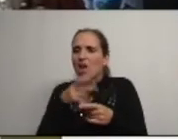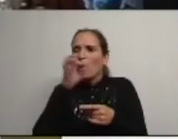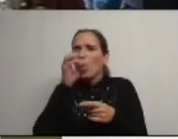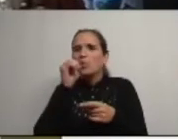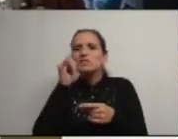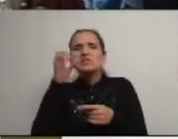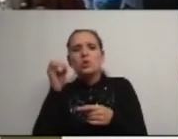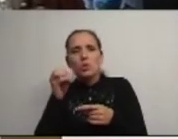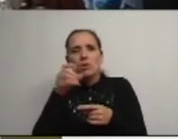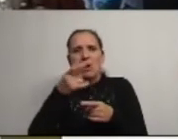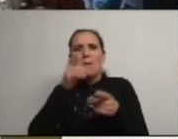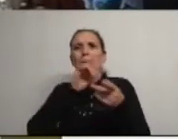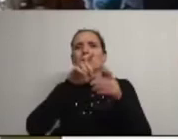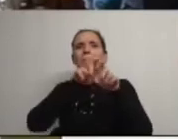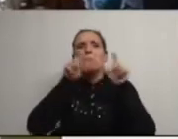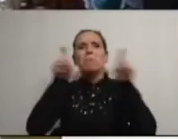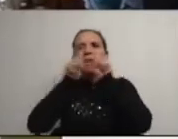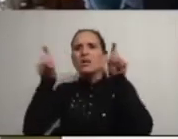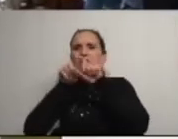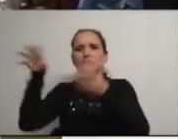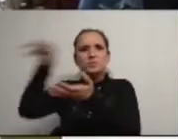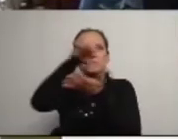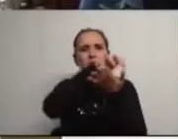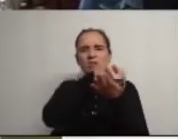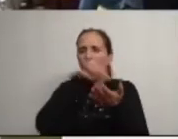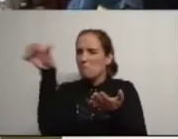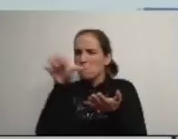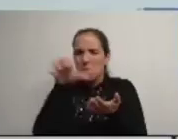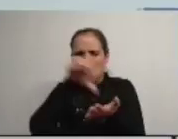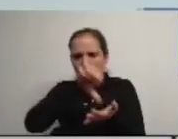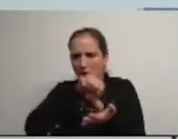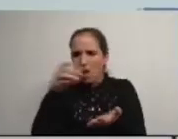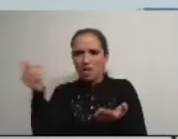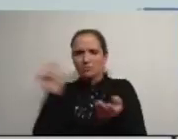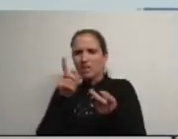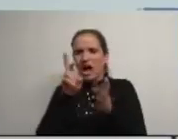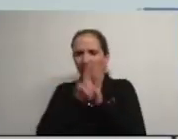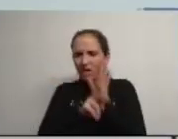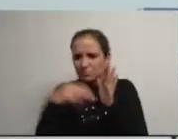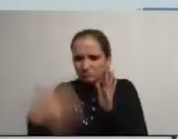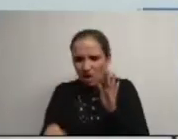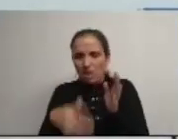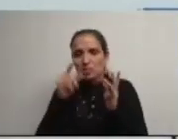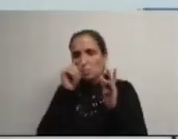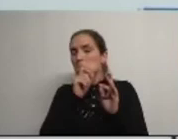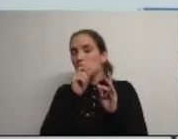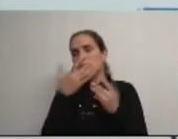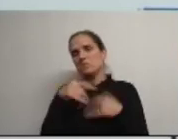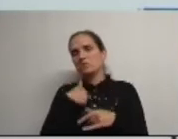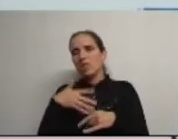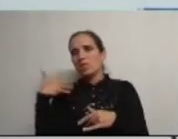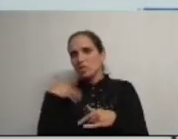parque empresarial fora de tempo mal dimensionado pessimamente localizado e ainda pior regulamentado eu também podia mas não vou